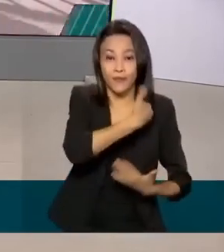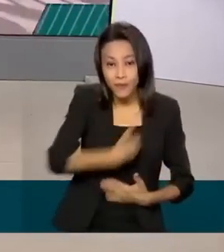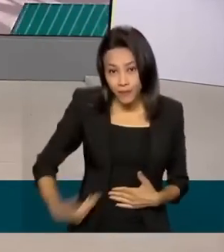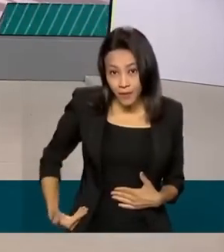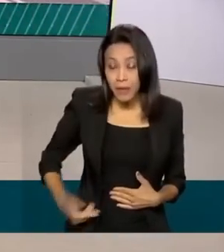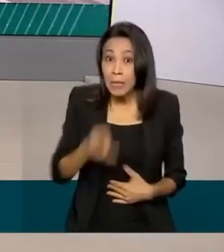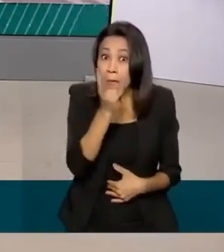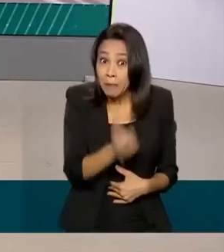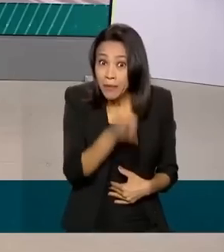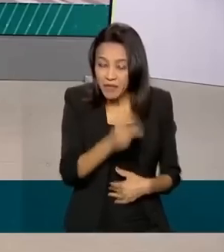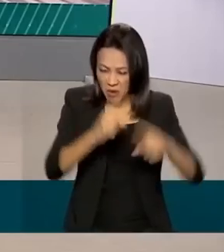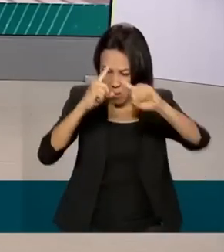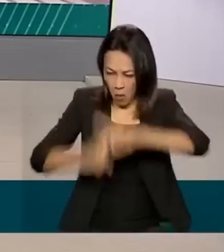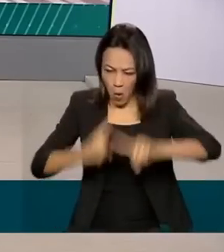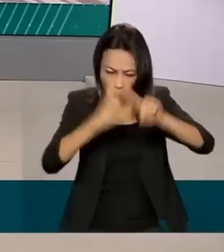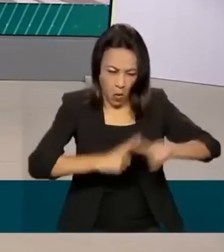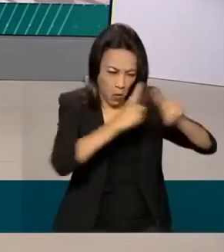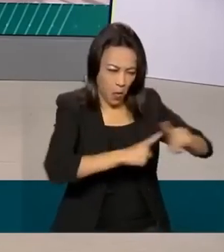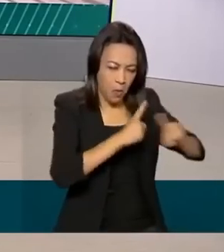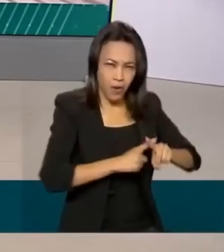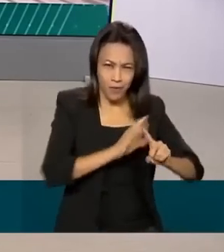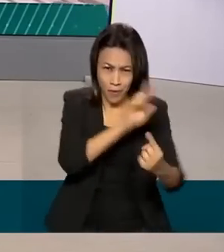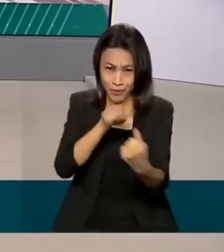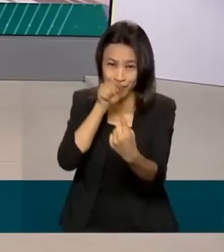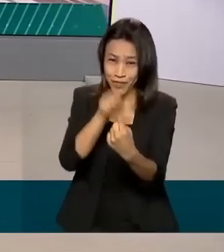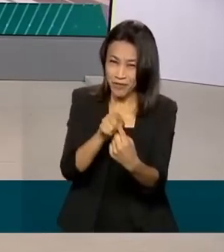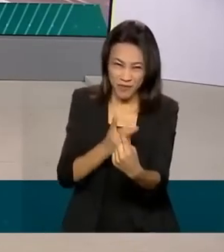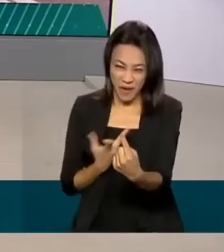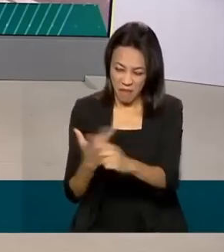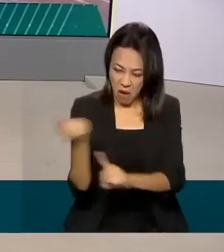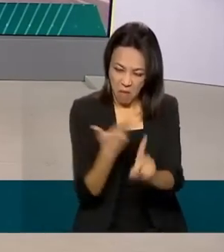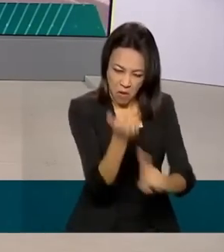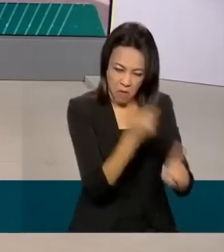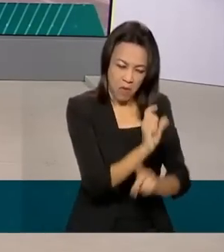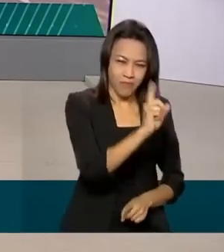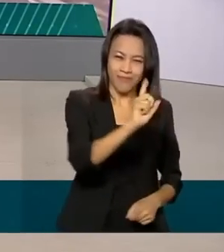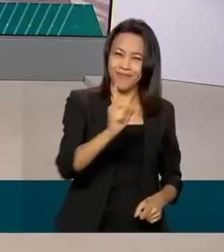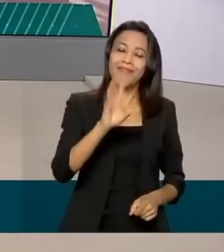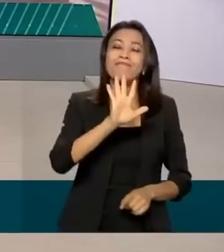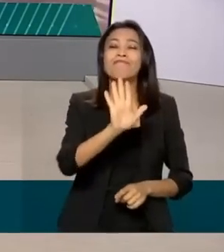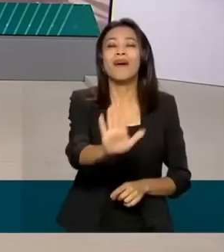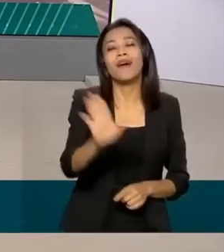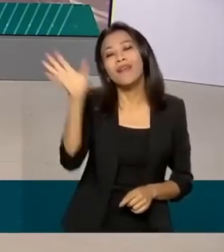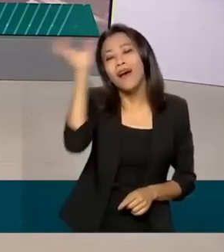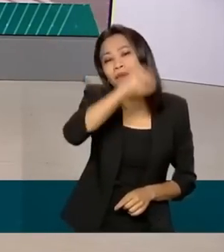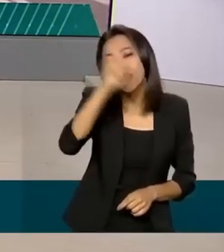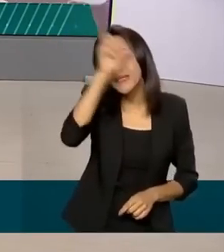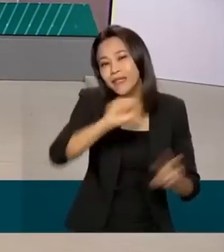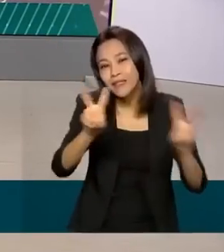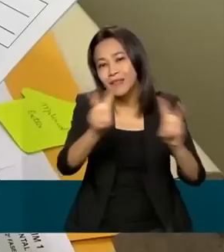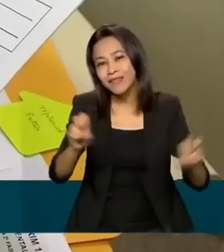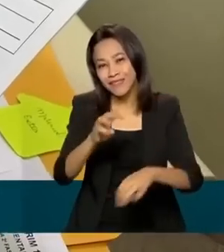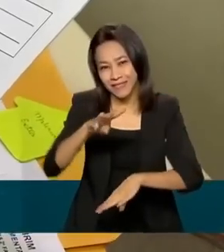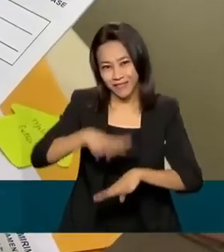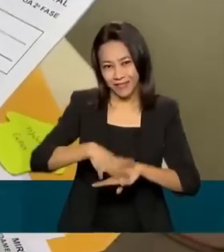mesmo sendo uma competição, o objetivo não foi vencer, e sim aprender mais sobre a disciplina.